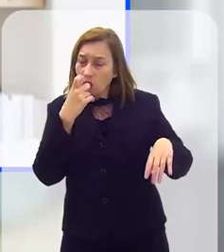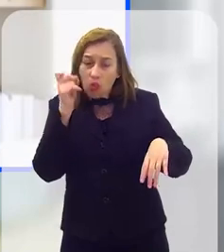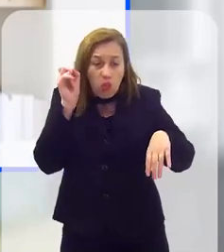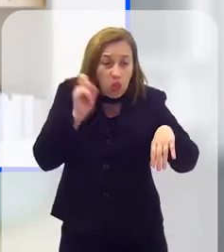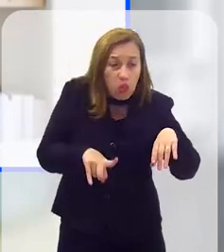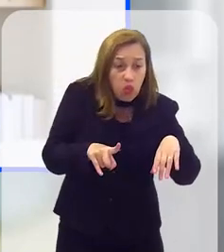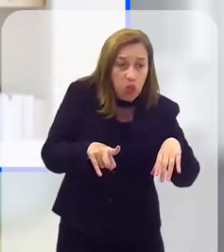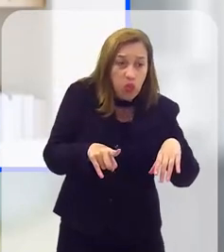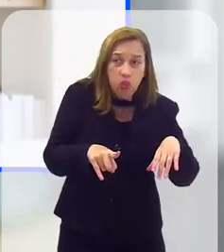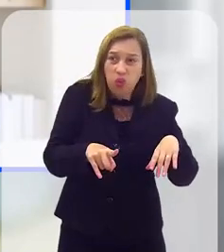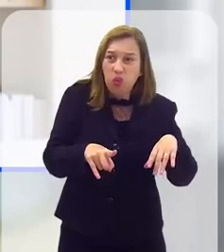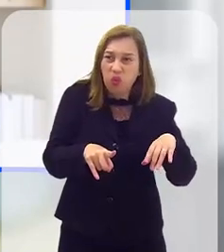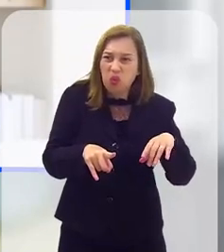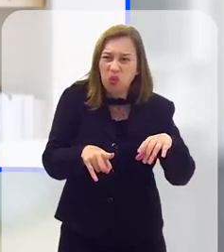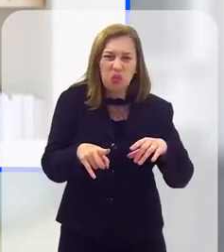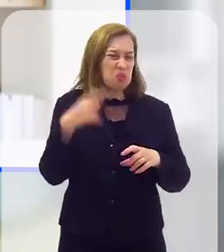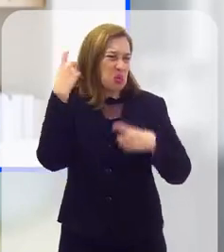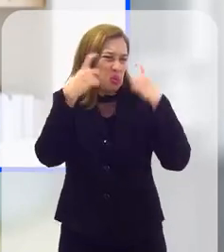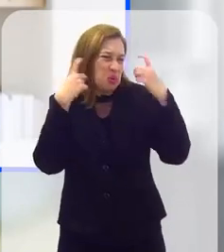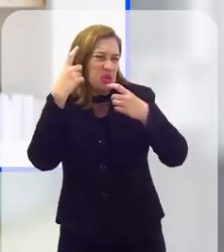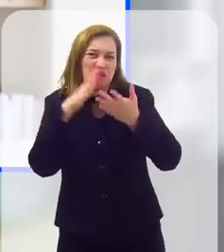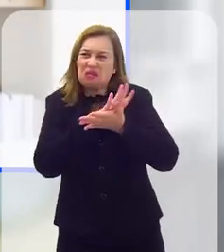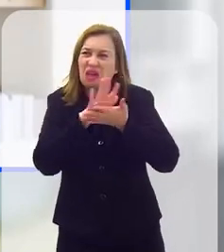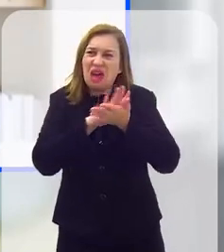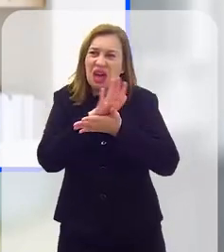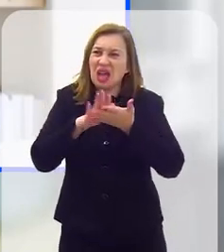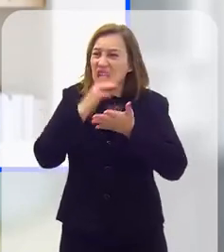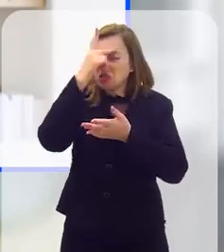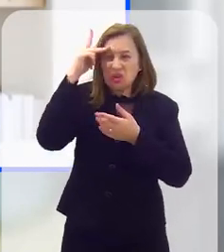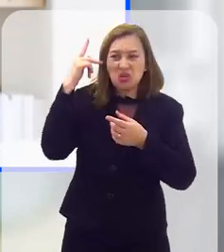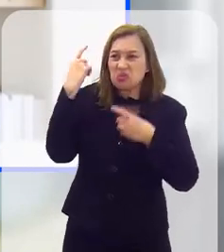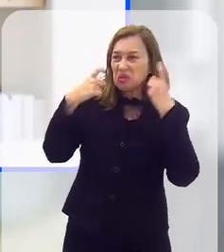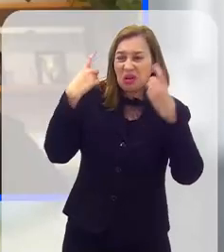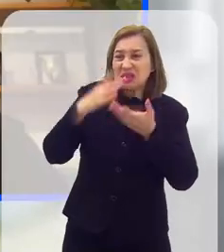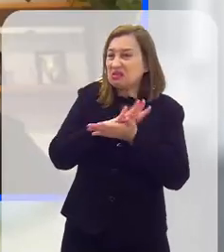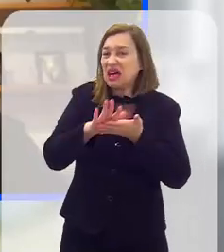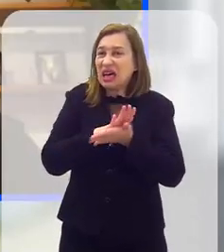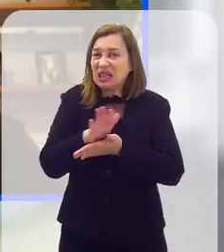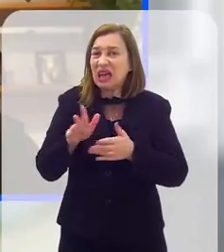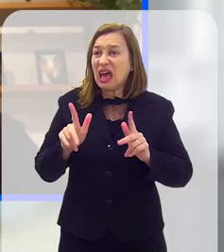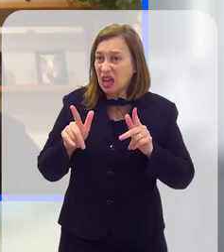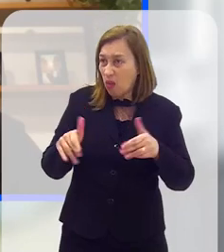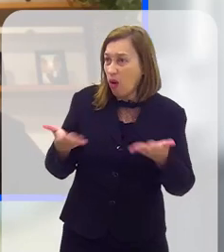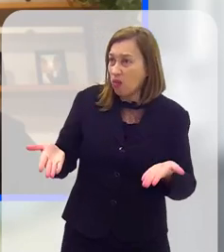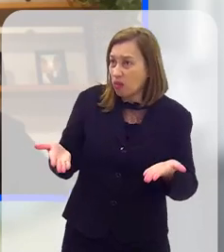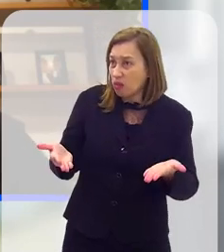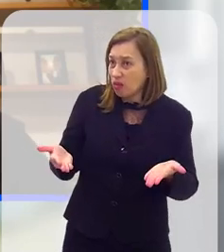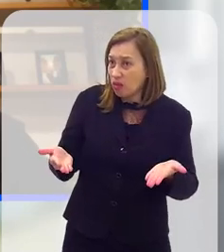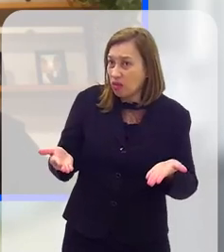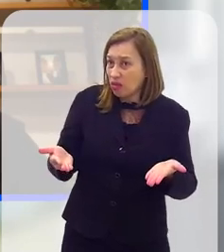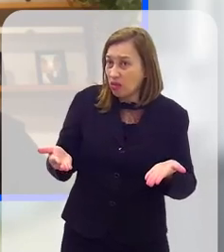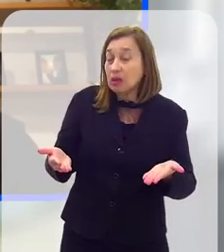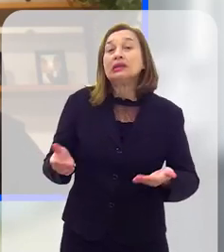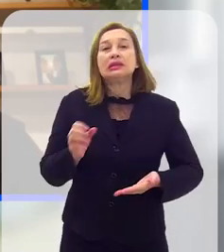sendo despejado de forma, assim, sem nenhuma preocupação. As pessoas jogam lixo. É por aí?